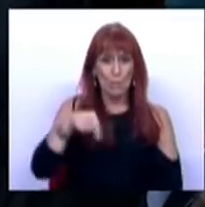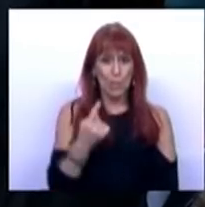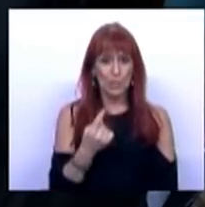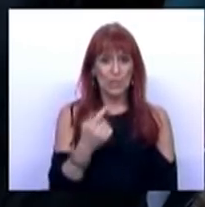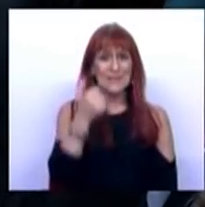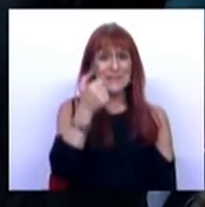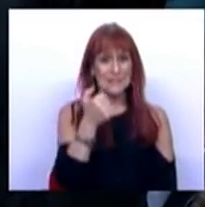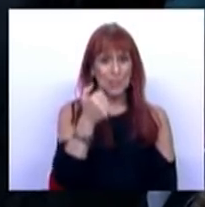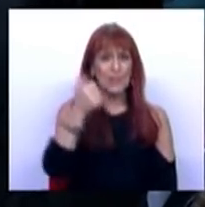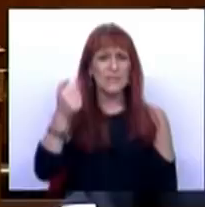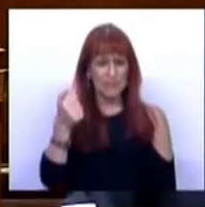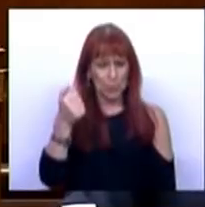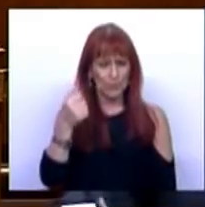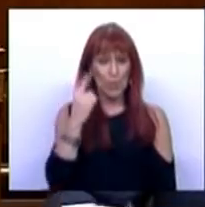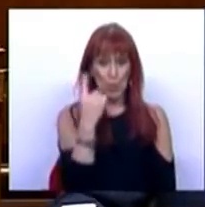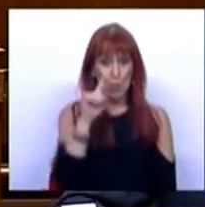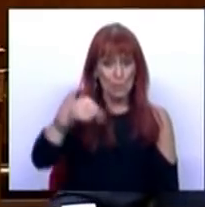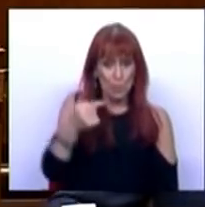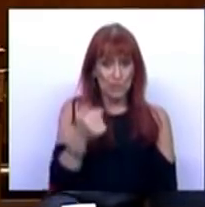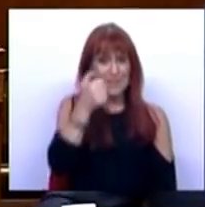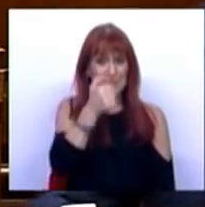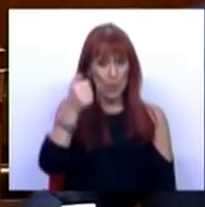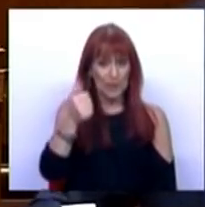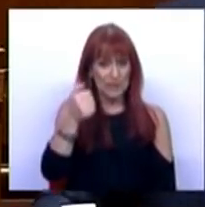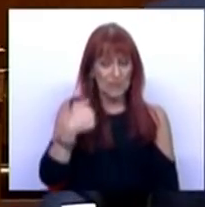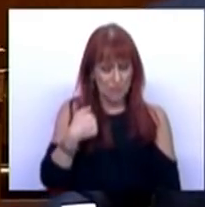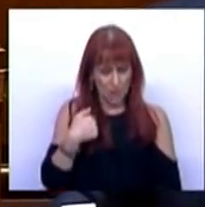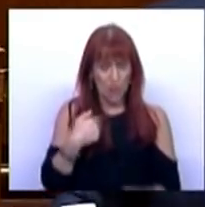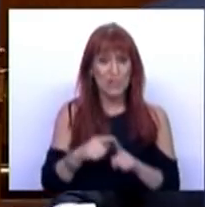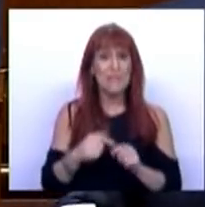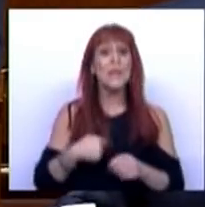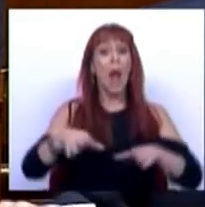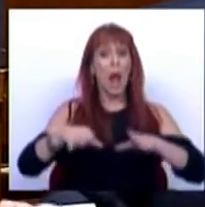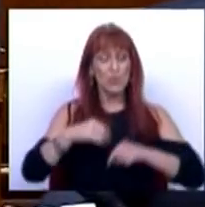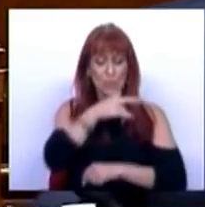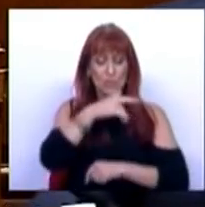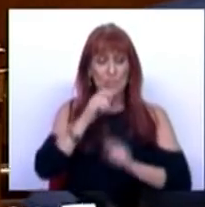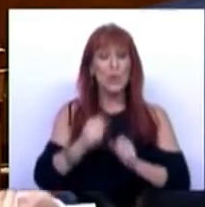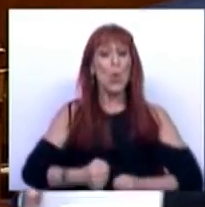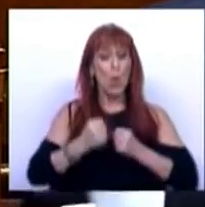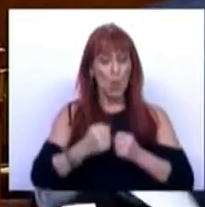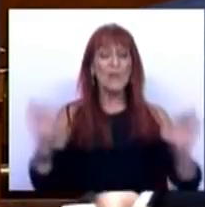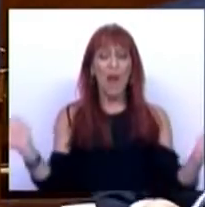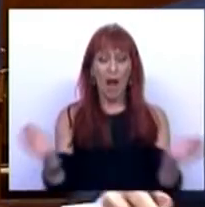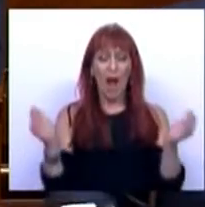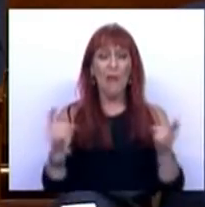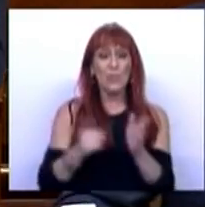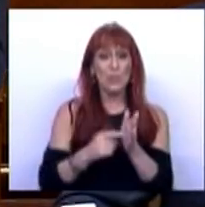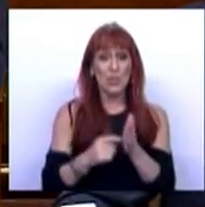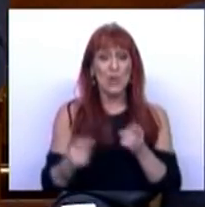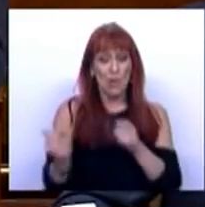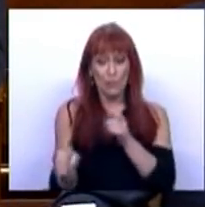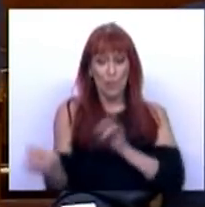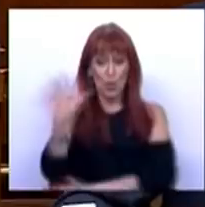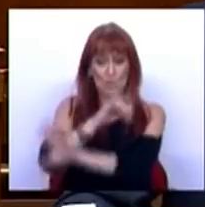,55%. E assumimos o compromisso de, se conseguíssemos mobilizar os necessários fundos